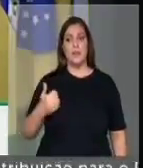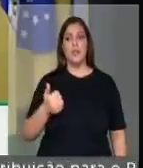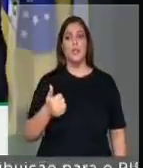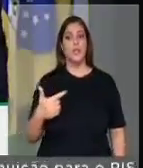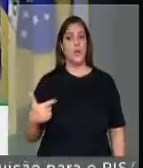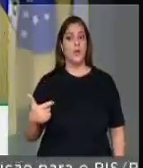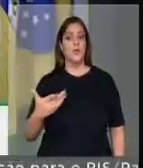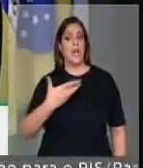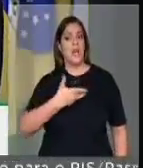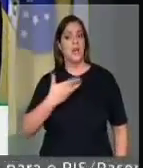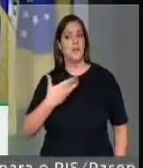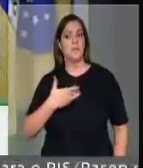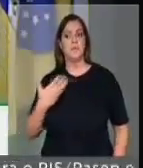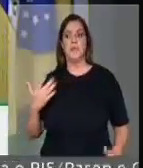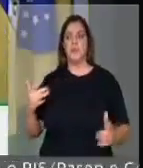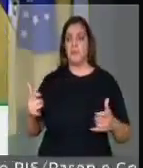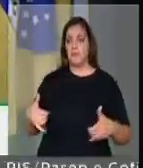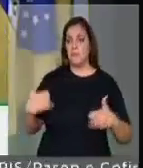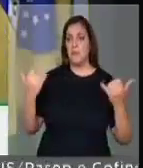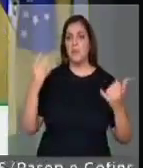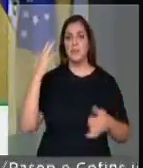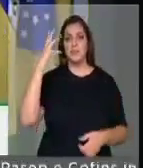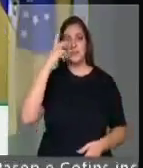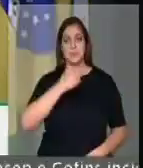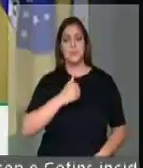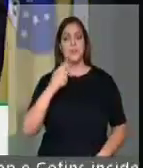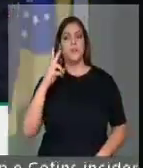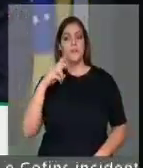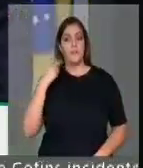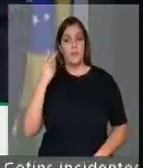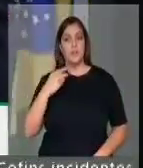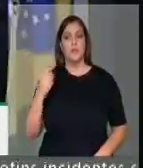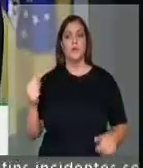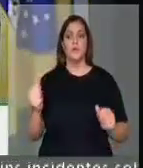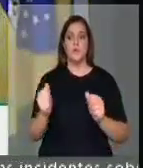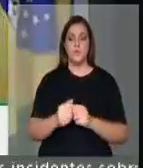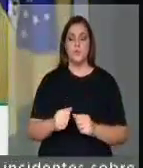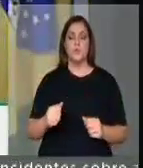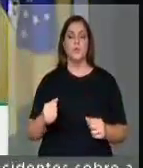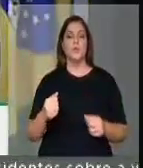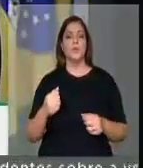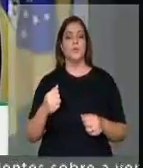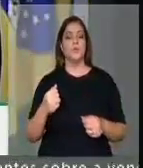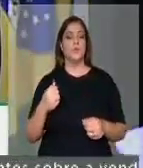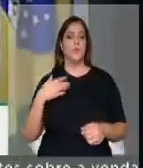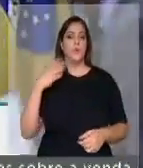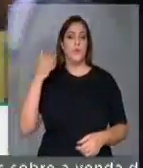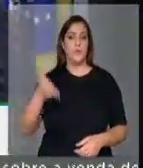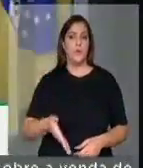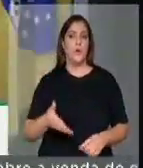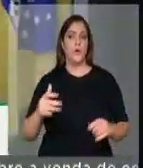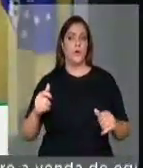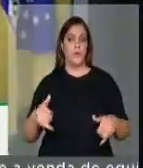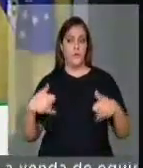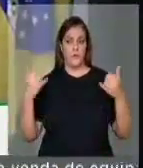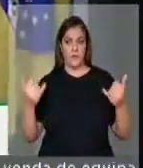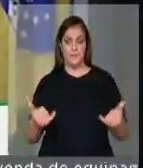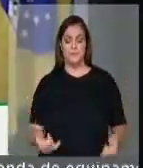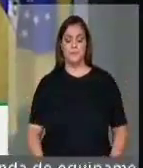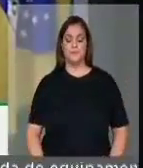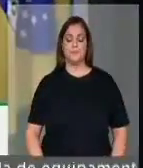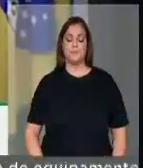festa com diversos amigos. O vereador Luciano Quintino, tinha um vereador também, Jô, foi conosco lá, prestigiar o grande amigo, vereador